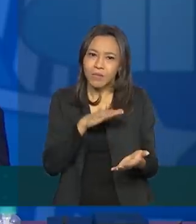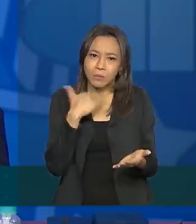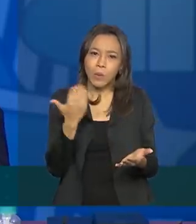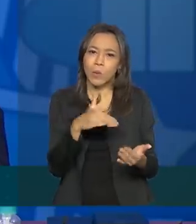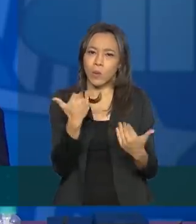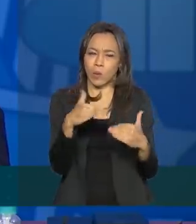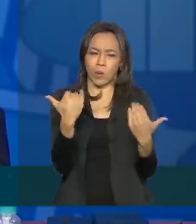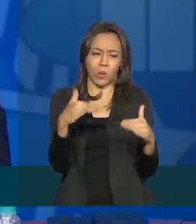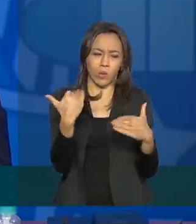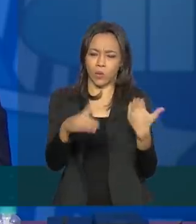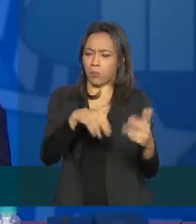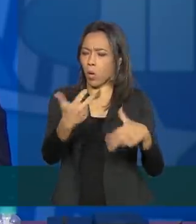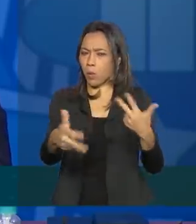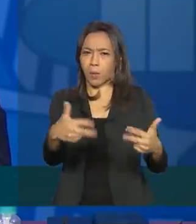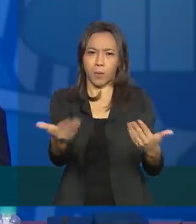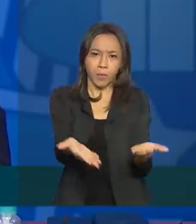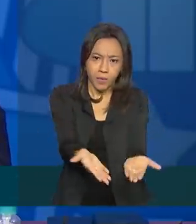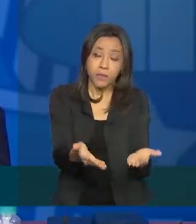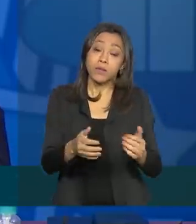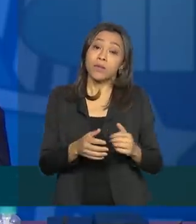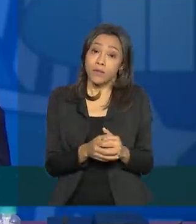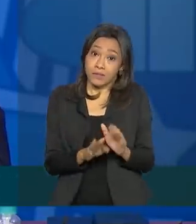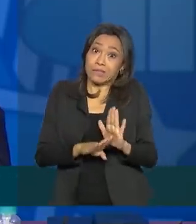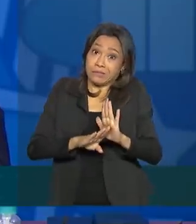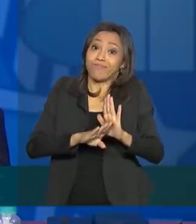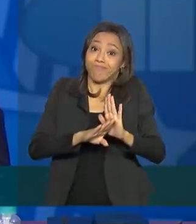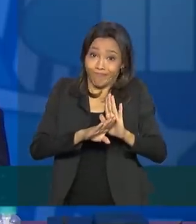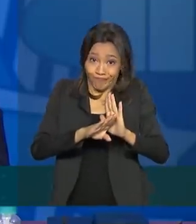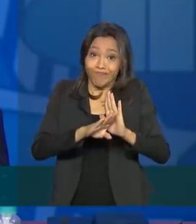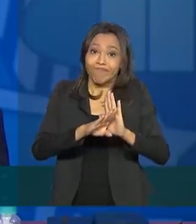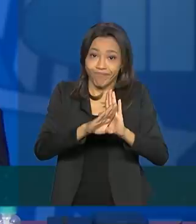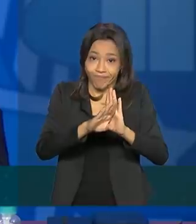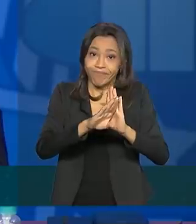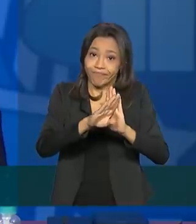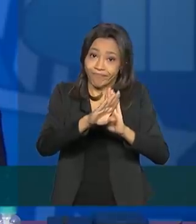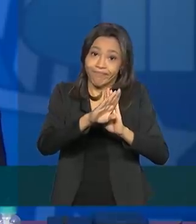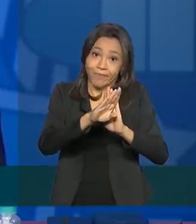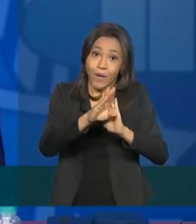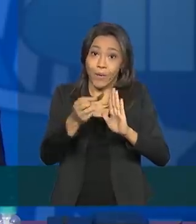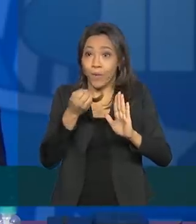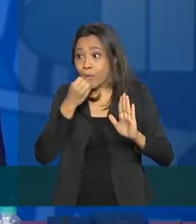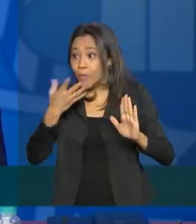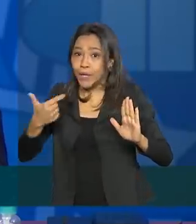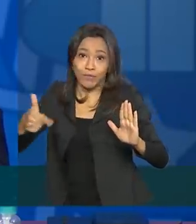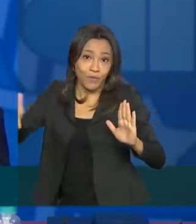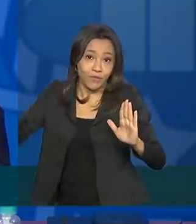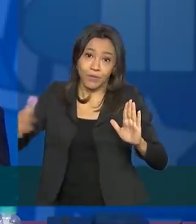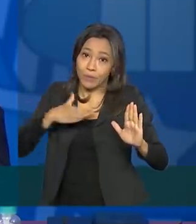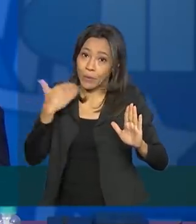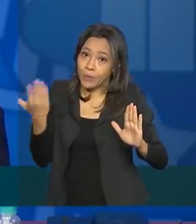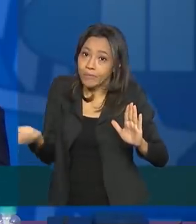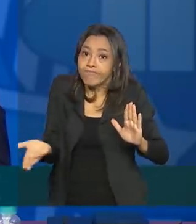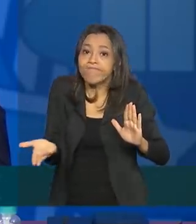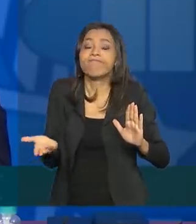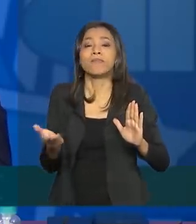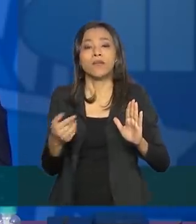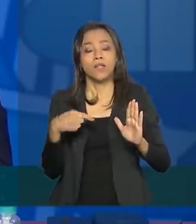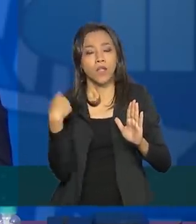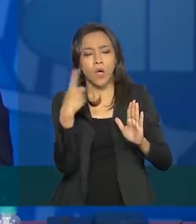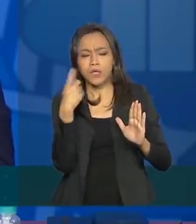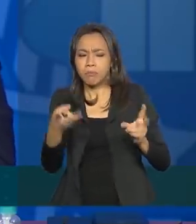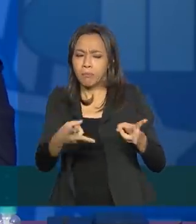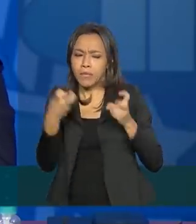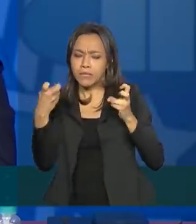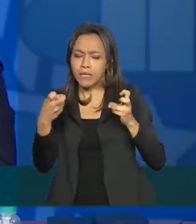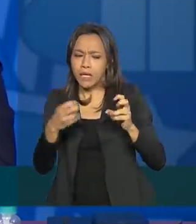Nós verificamos que, embora seja elevado, porque o ideal era que não houvesse óbito nenhum, a gente verifica que,